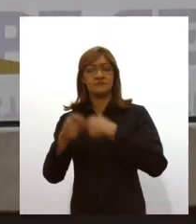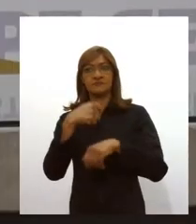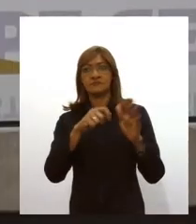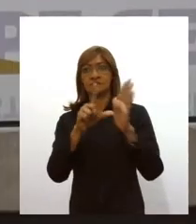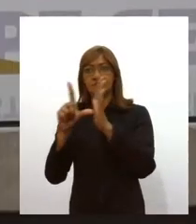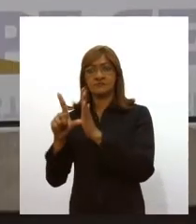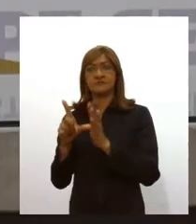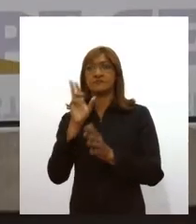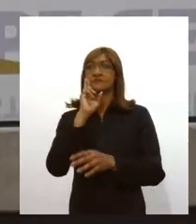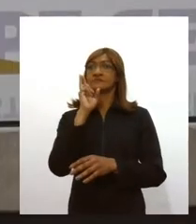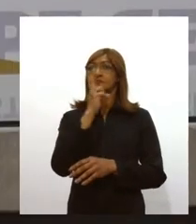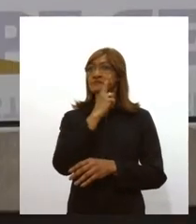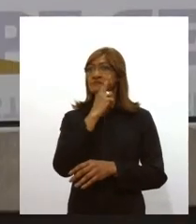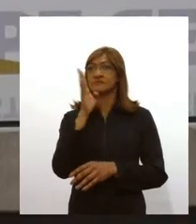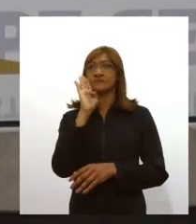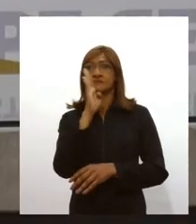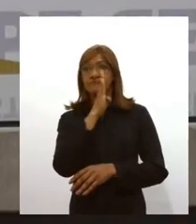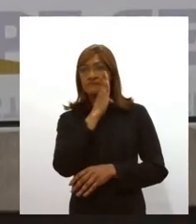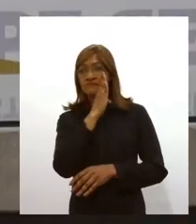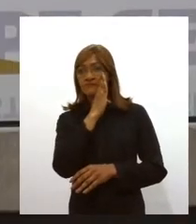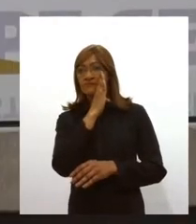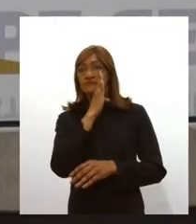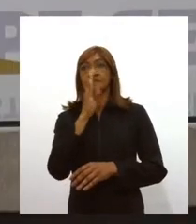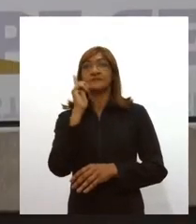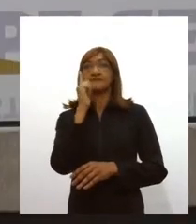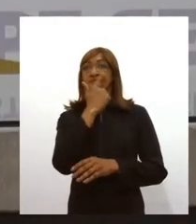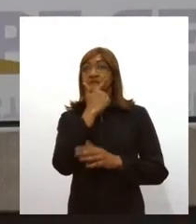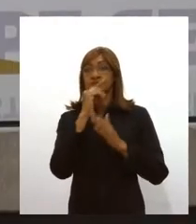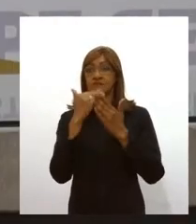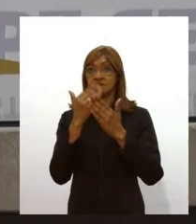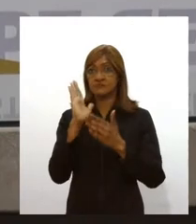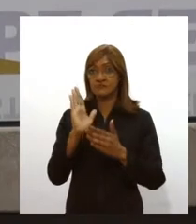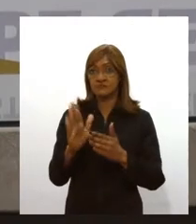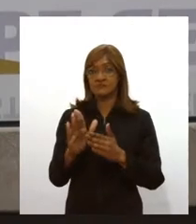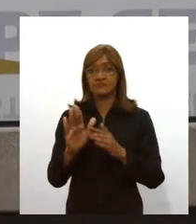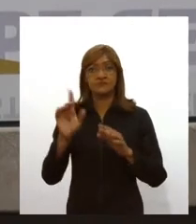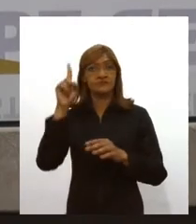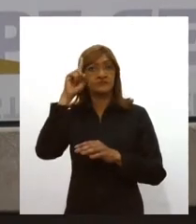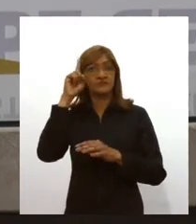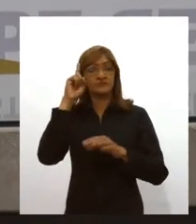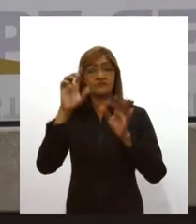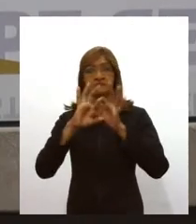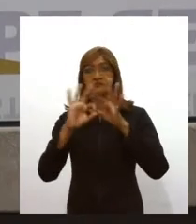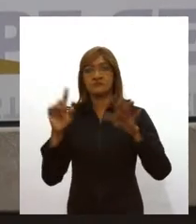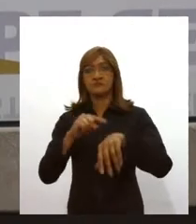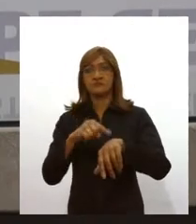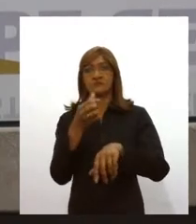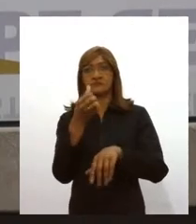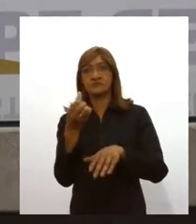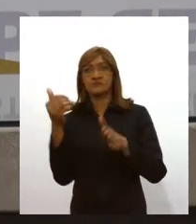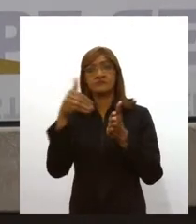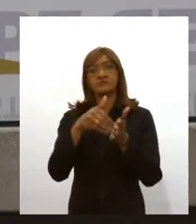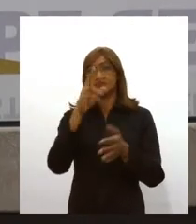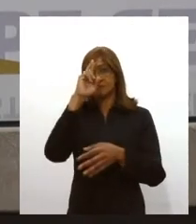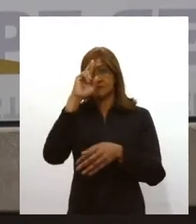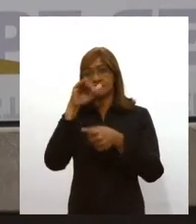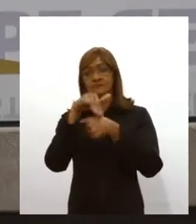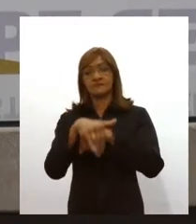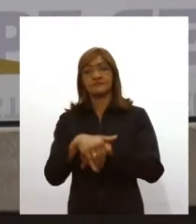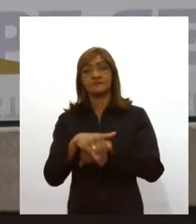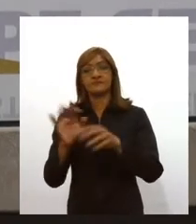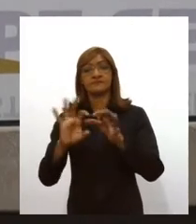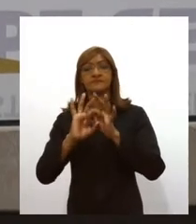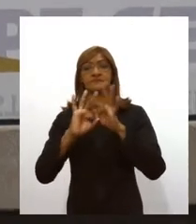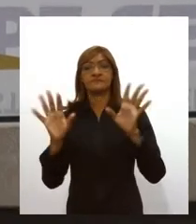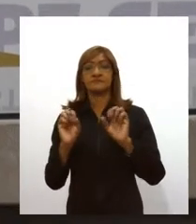Restaurantes, bares e lanchonetes passam a abrir todos os dias, das 6h às 0h, e serão liberados pequenos